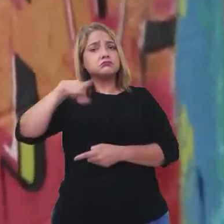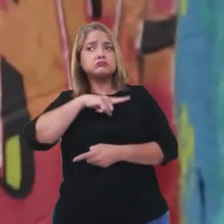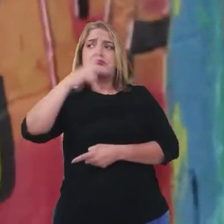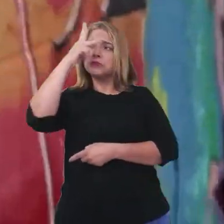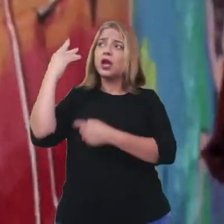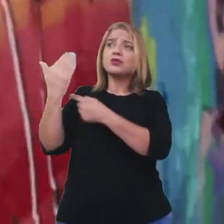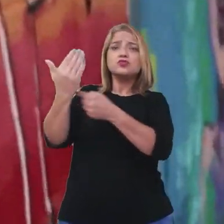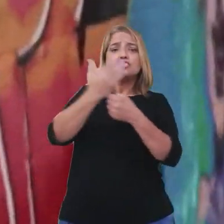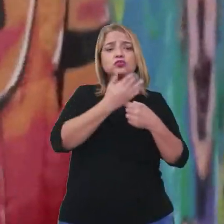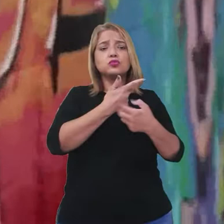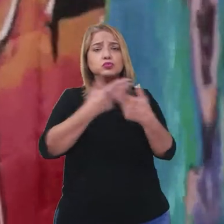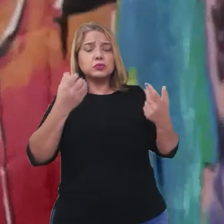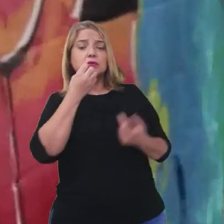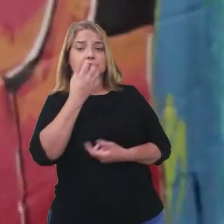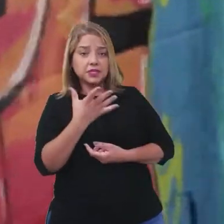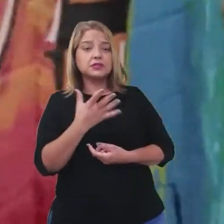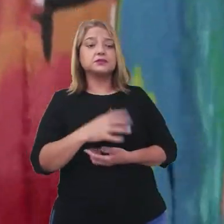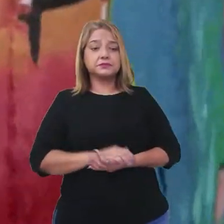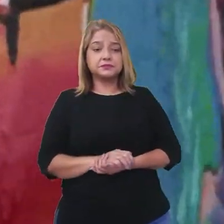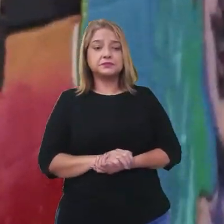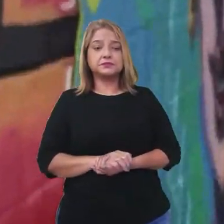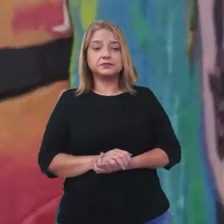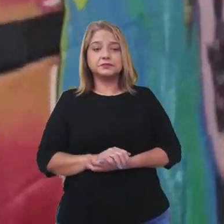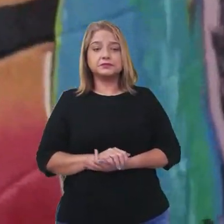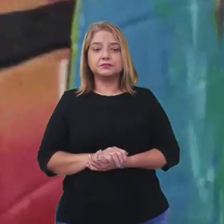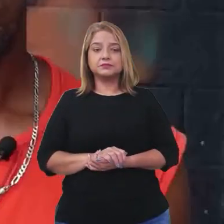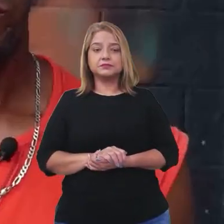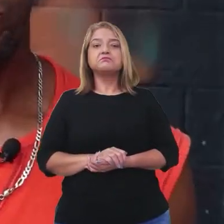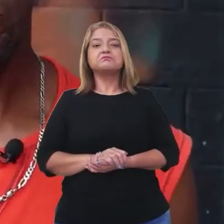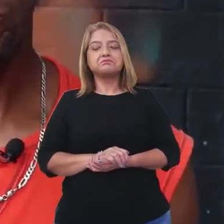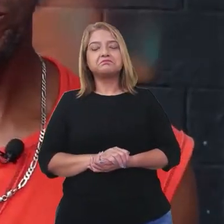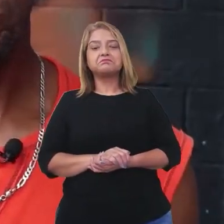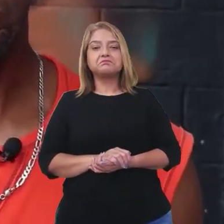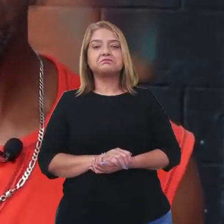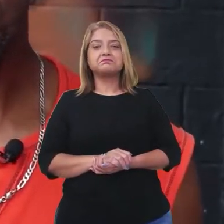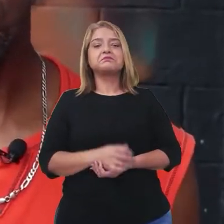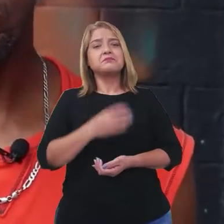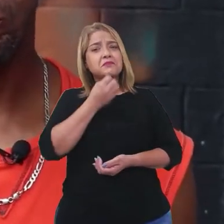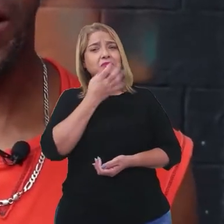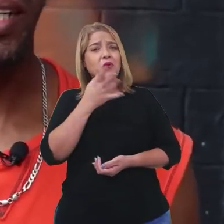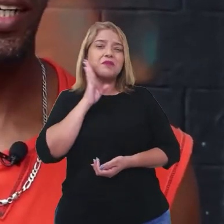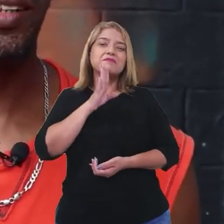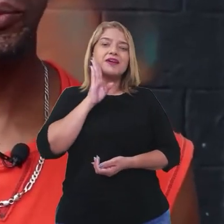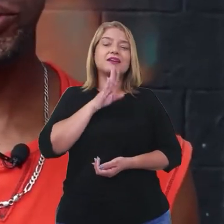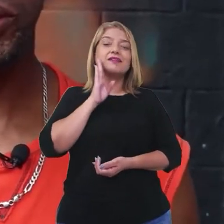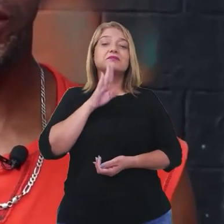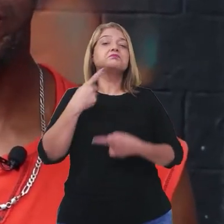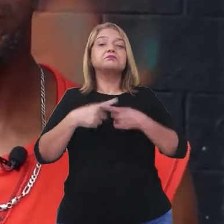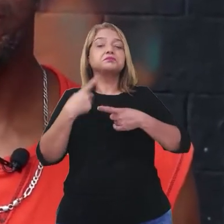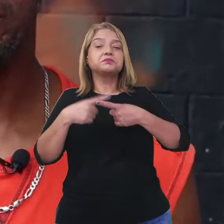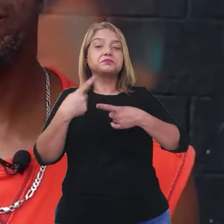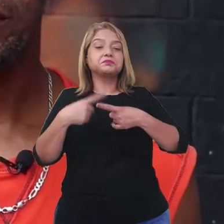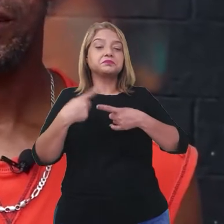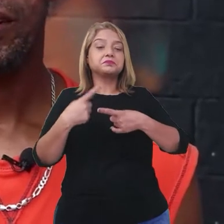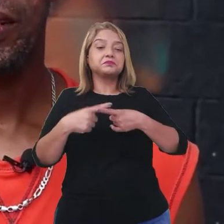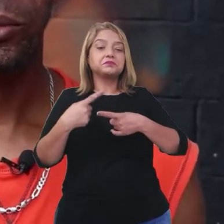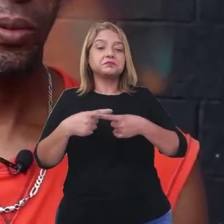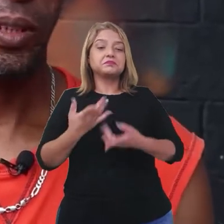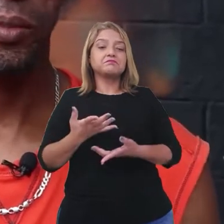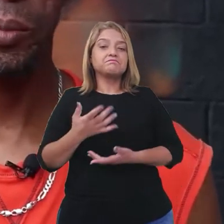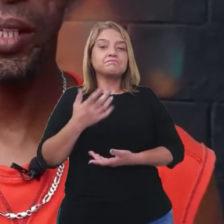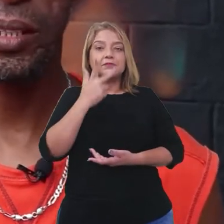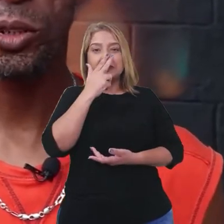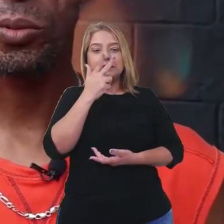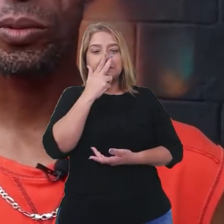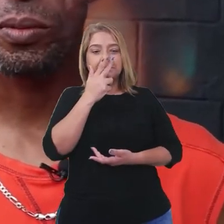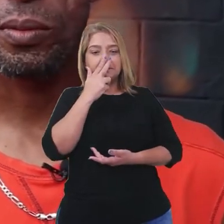ajudou bastante. E assim, foi uma coisa muito bacana porque eu